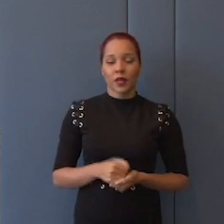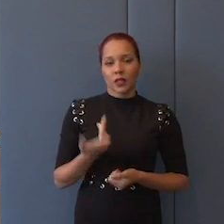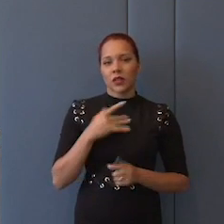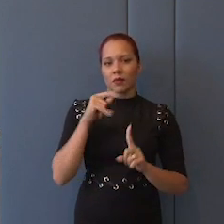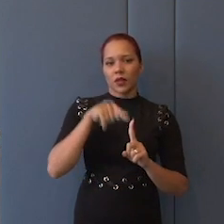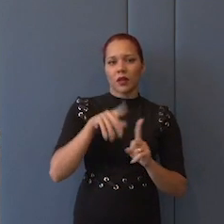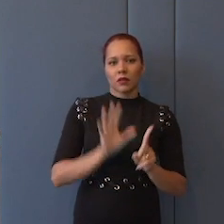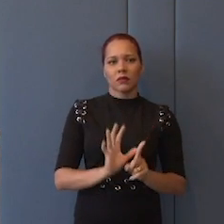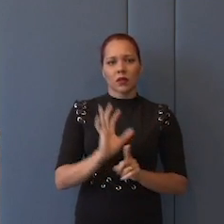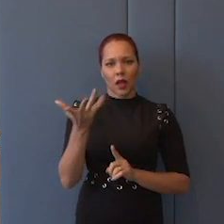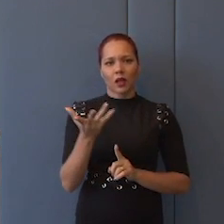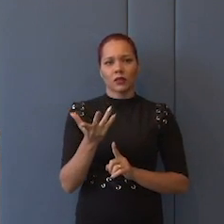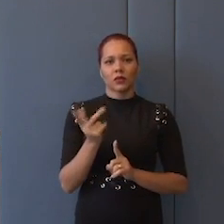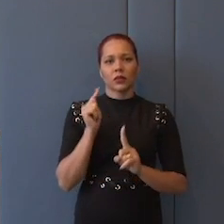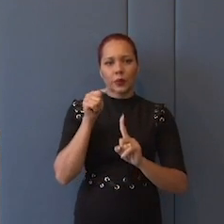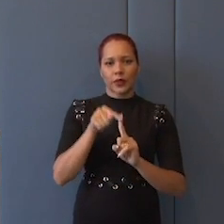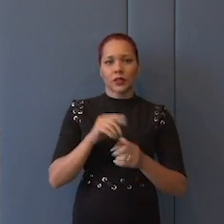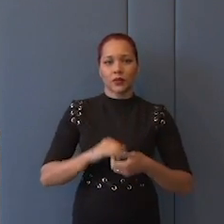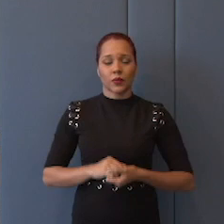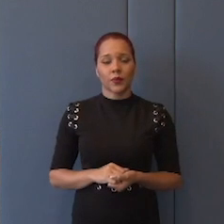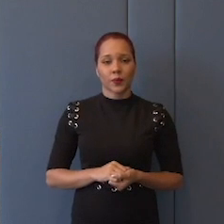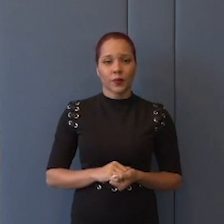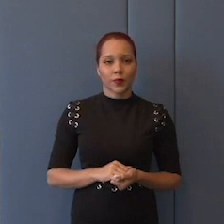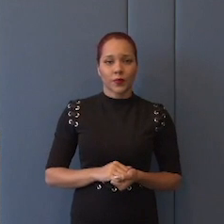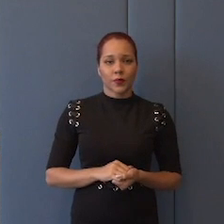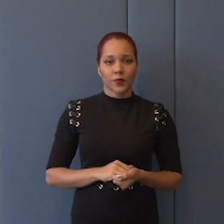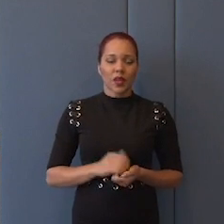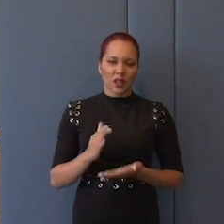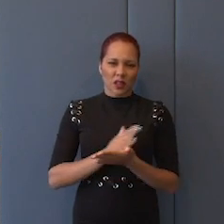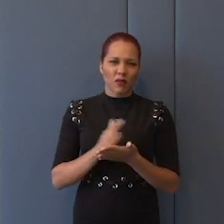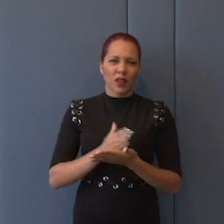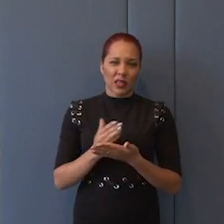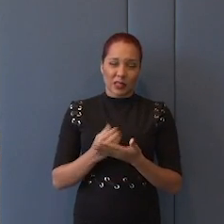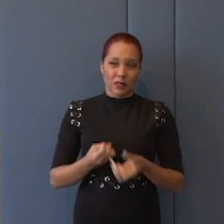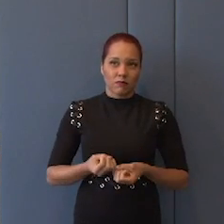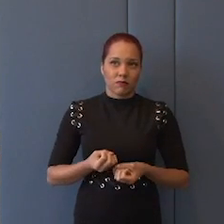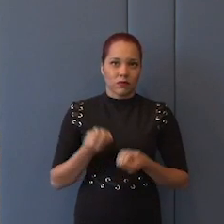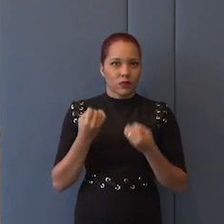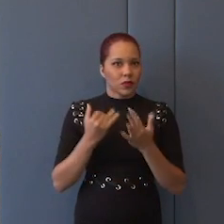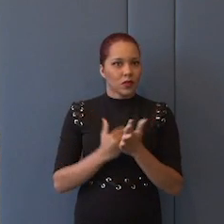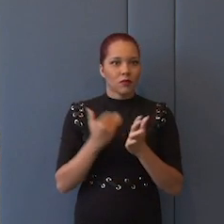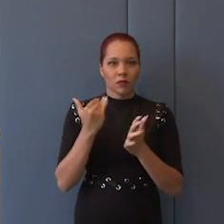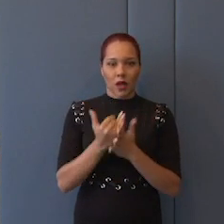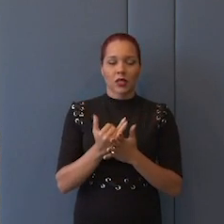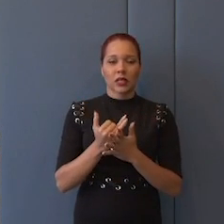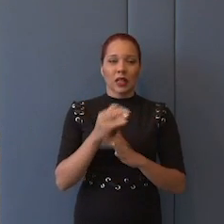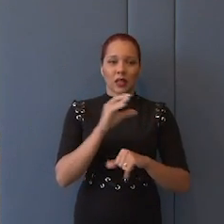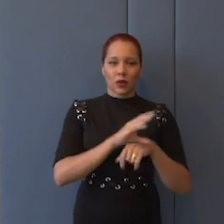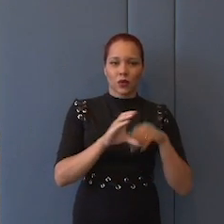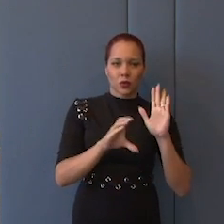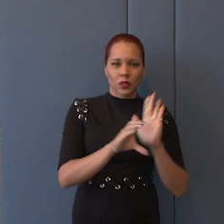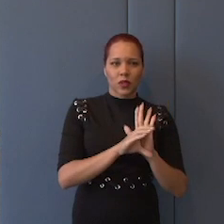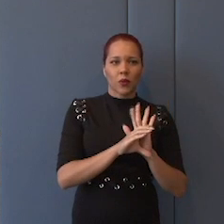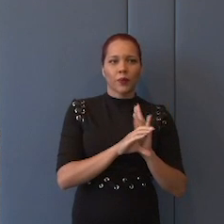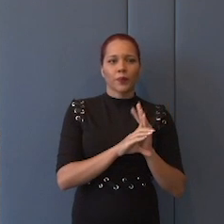específico. E, talvez, extrapolando, talvez toda a Constituição, não quero teorizar demais